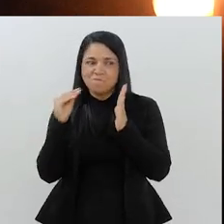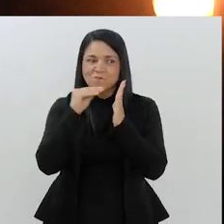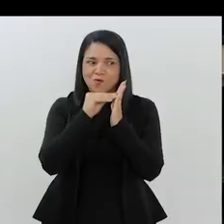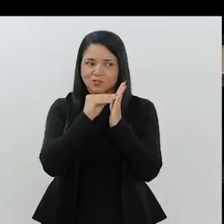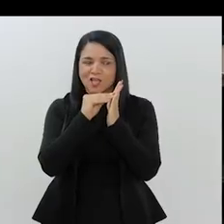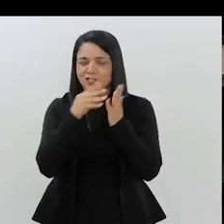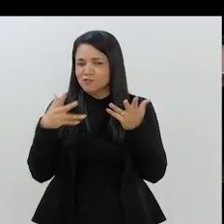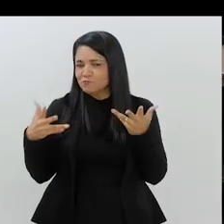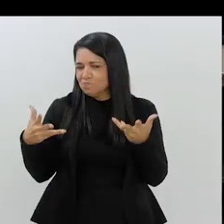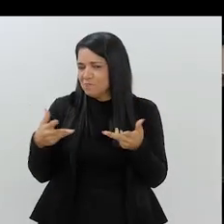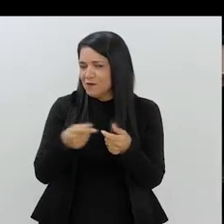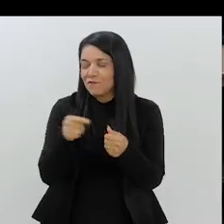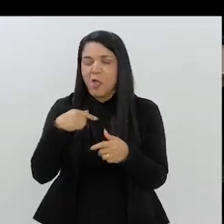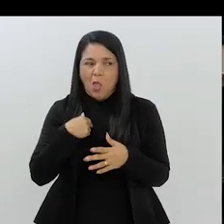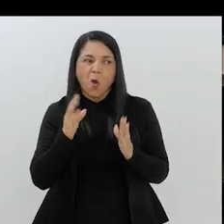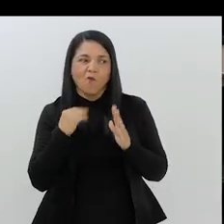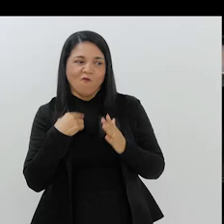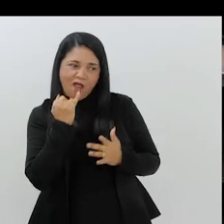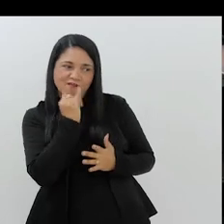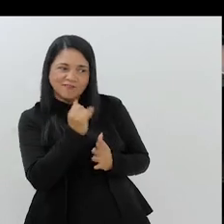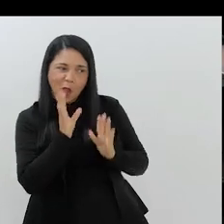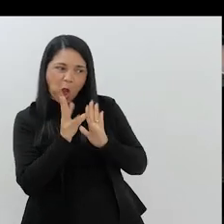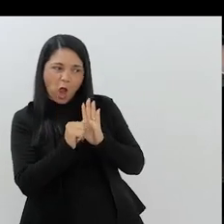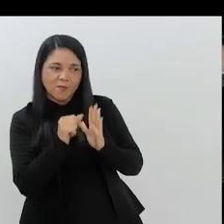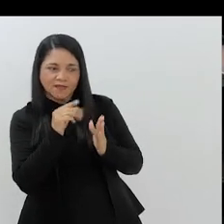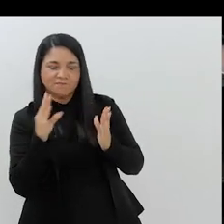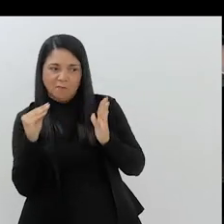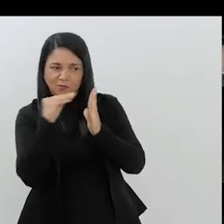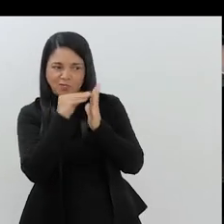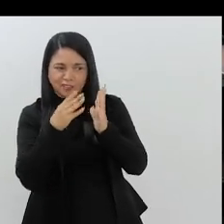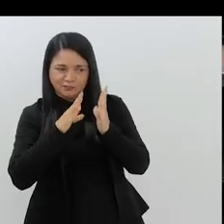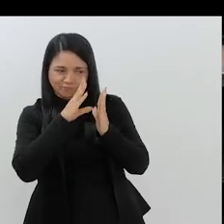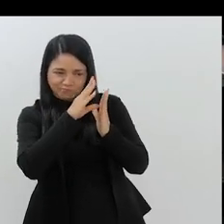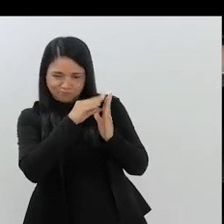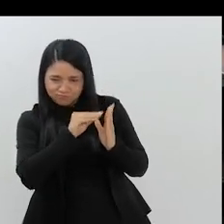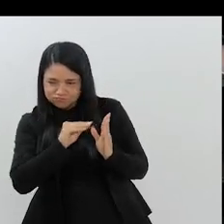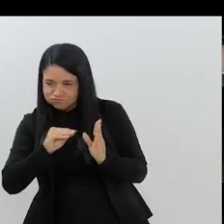Postagens ótimas. Exatamente. Até roubei uma, mas eu avisei que roubei.